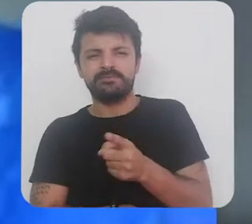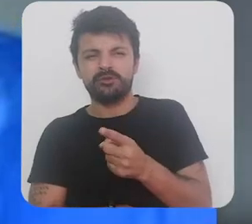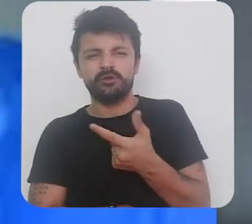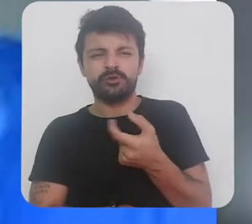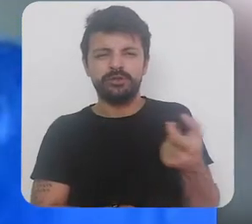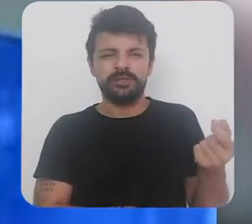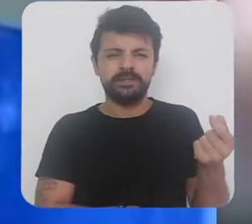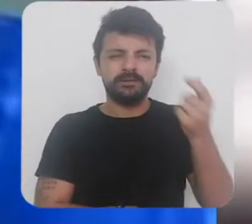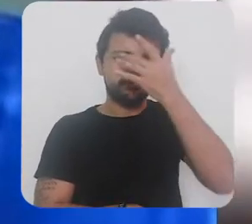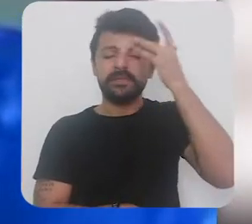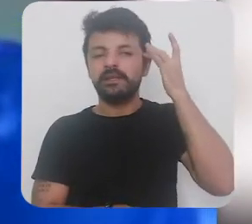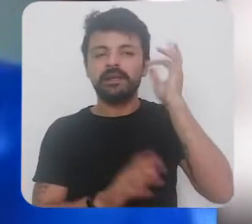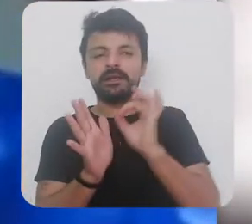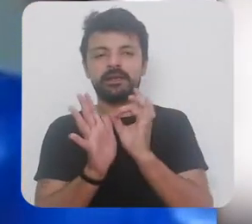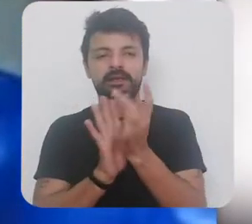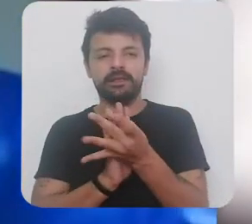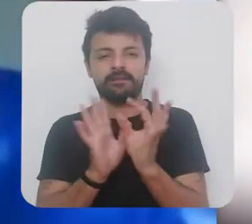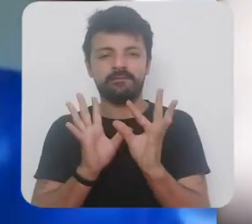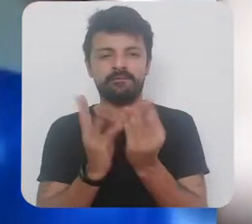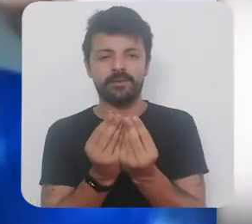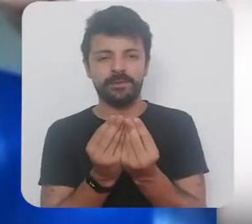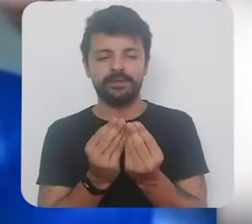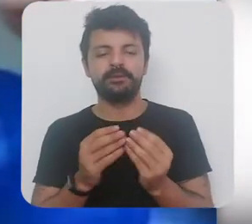reais 1.200 reais para a família